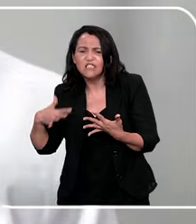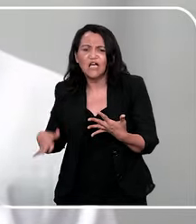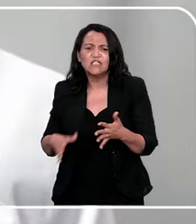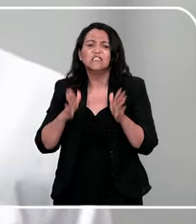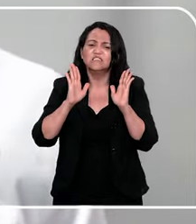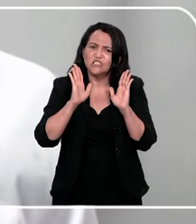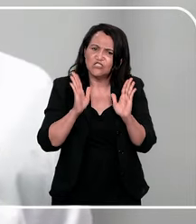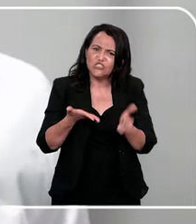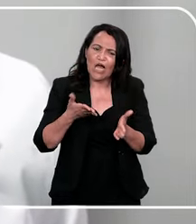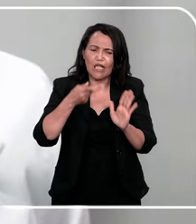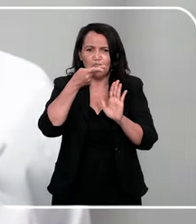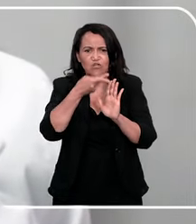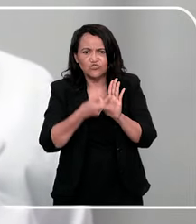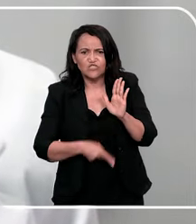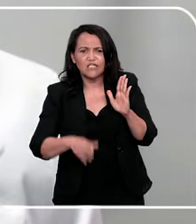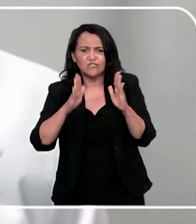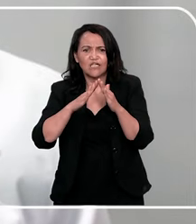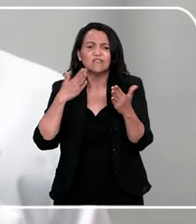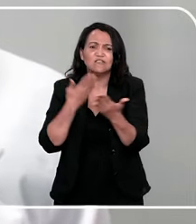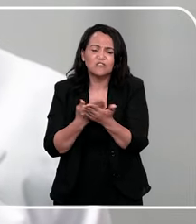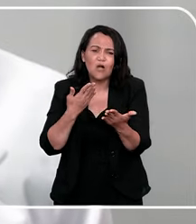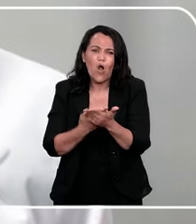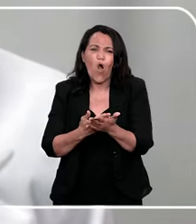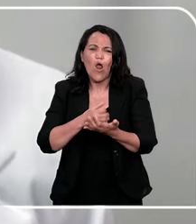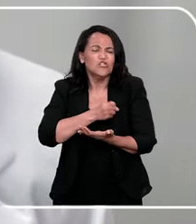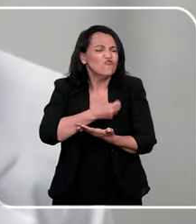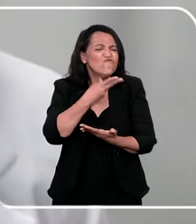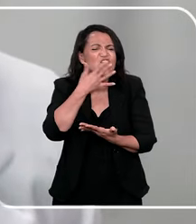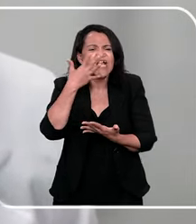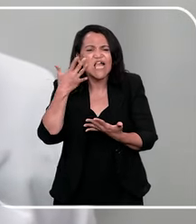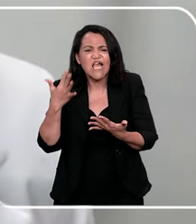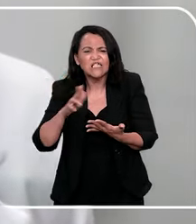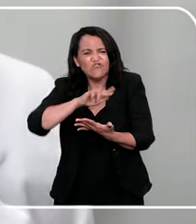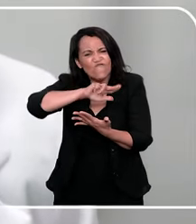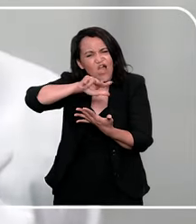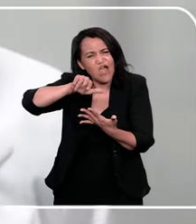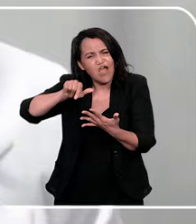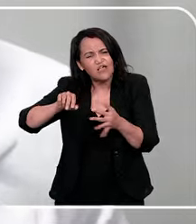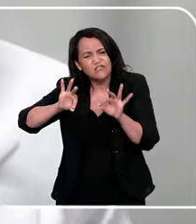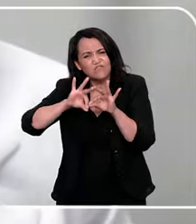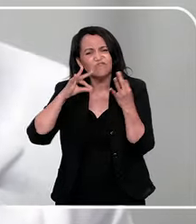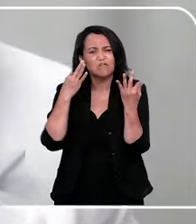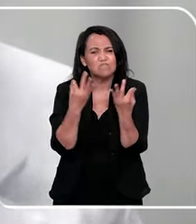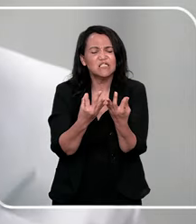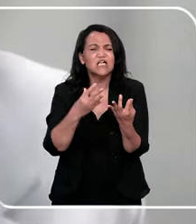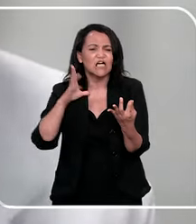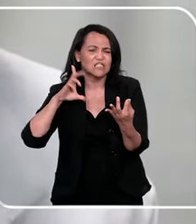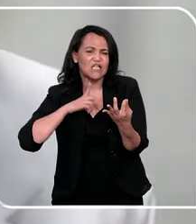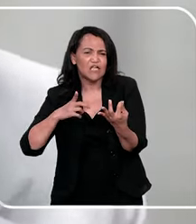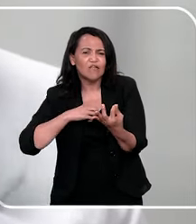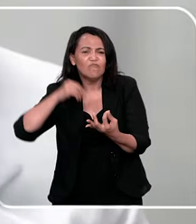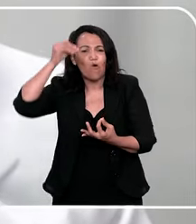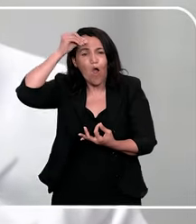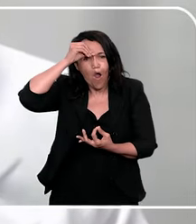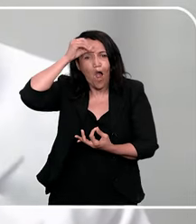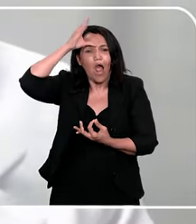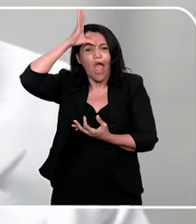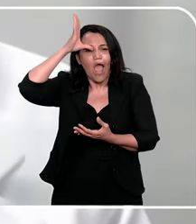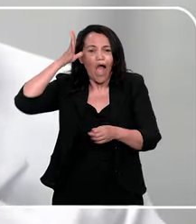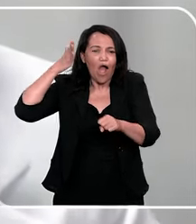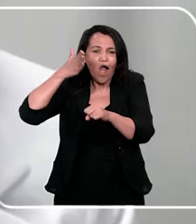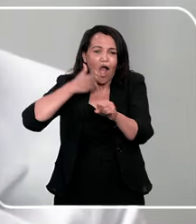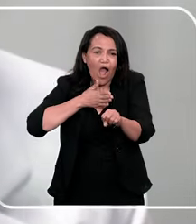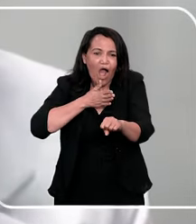do STJ nas escolas, quantas famílias já tiveram acesso a esse conhecimento, que é muito vasto, né, a gente poderia